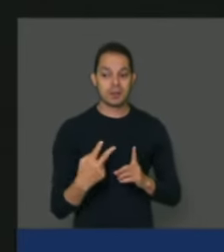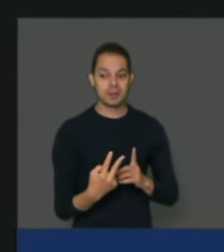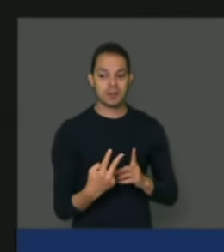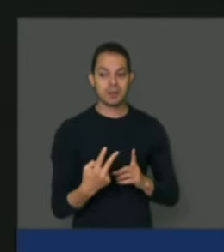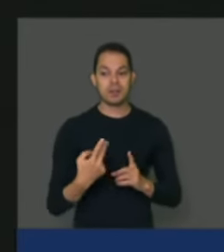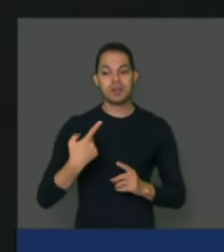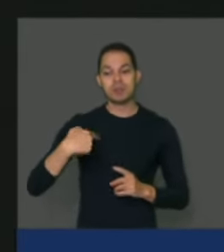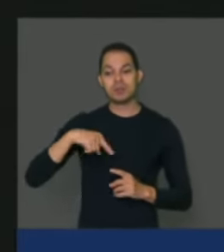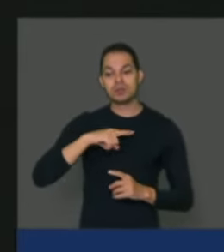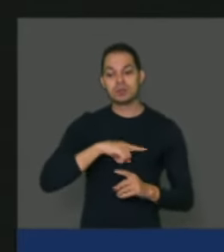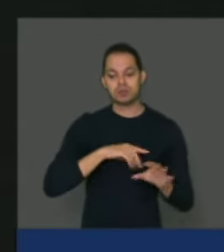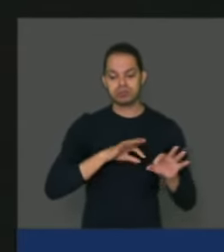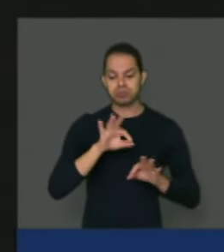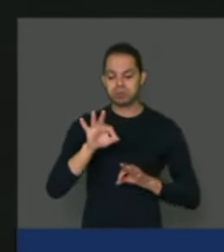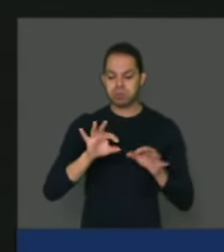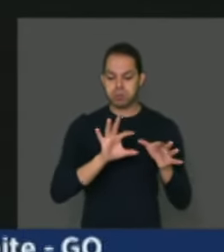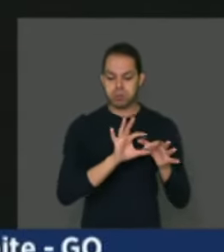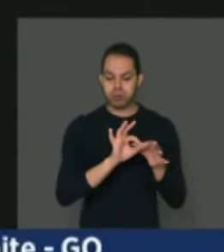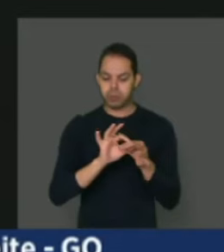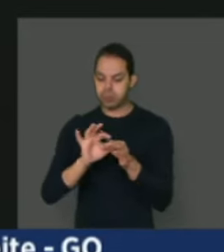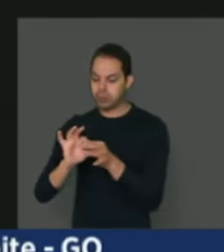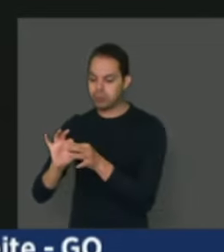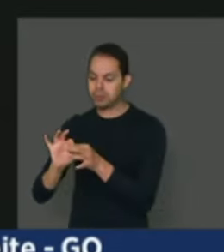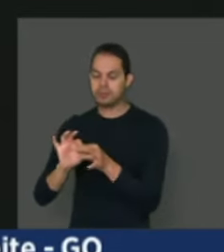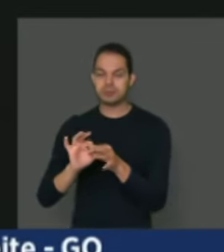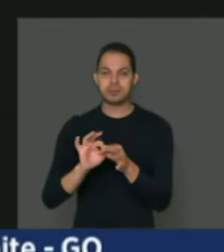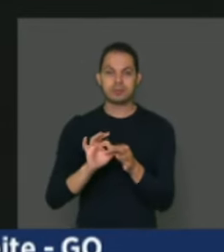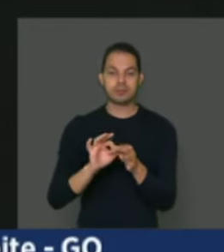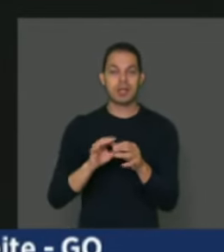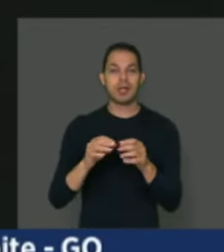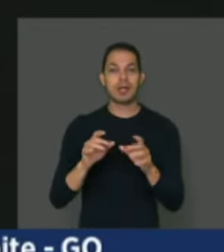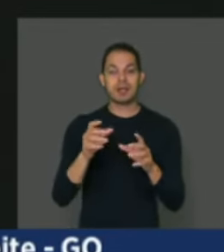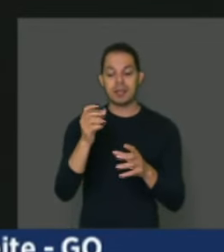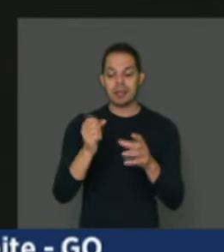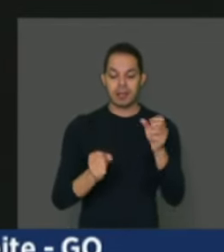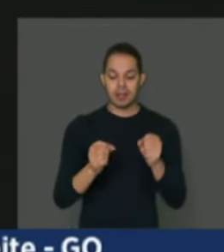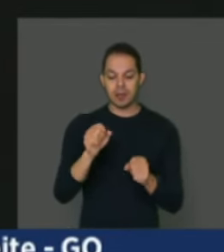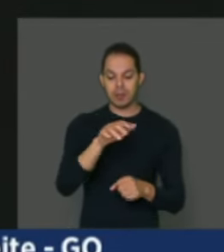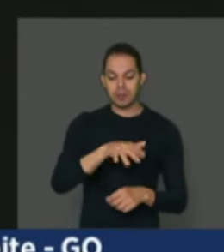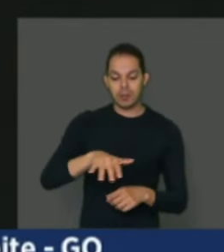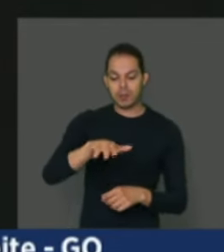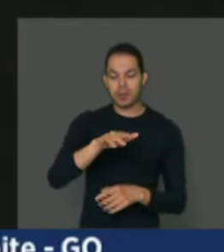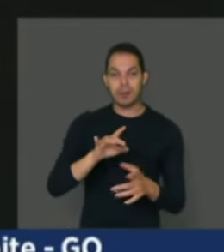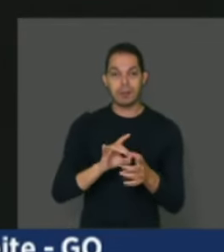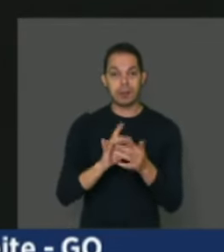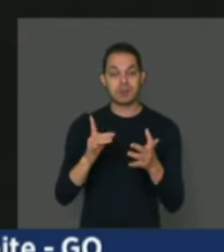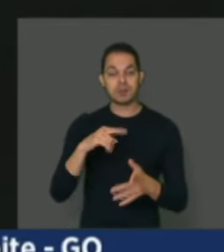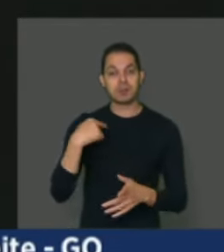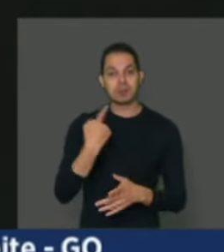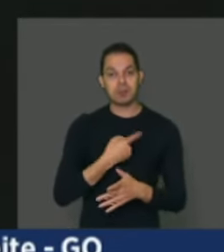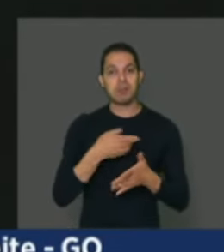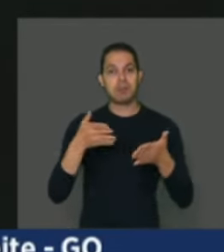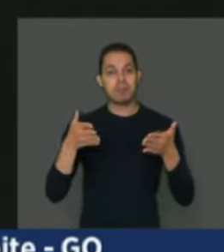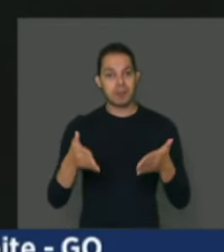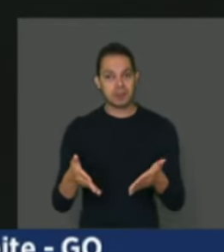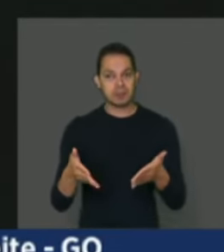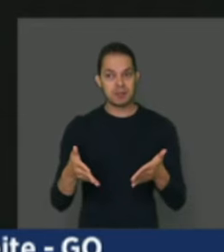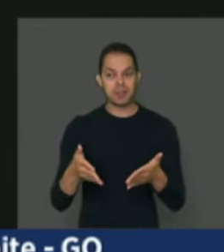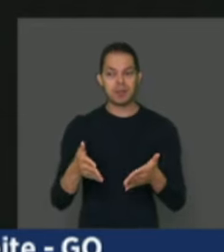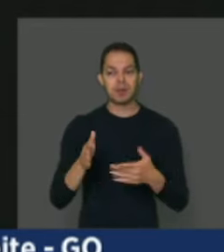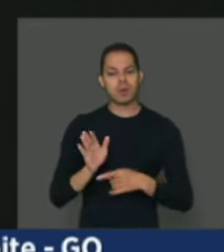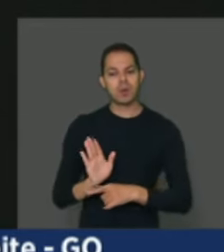reposicionar dentro da cadeia láctea brasileira, permitindo a nossa participação, contribuindo